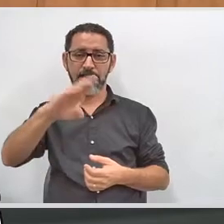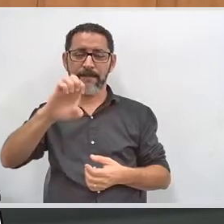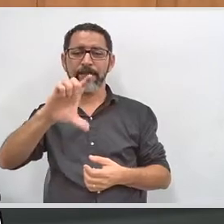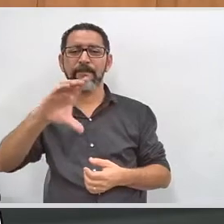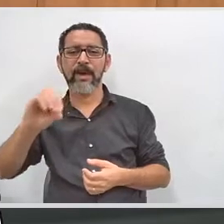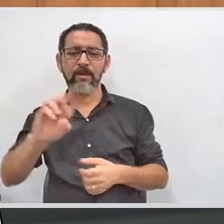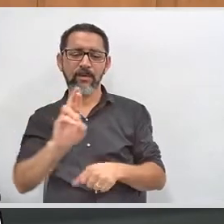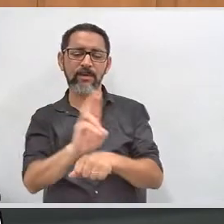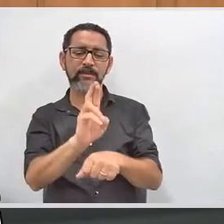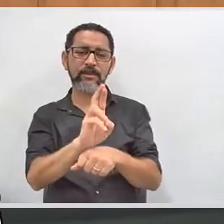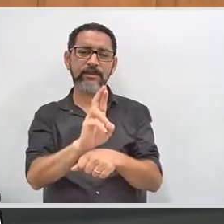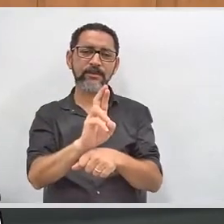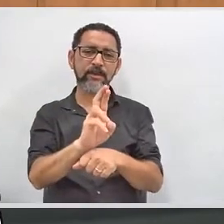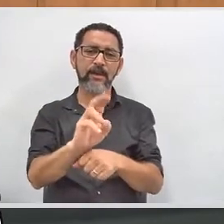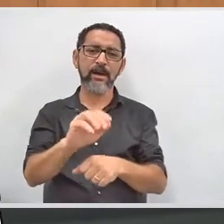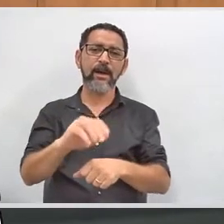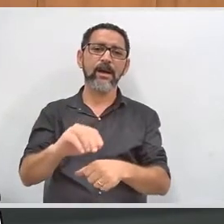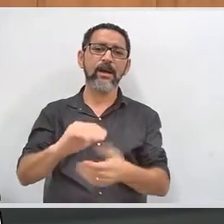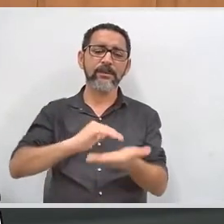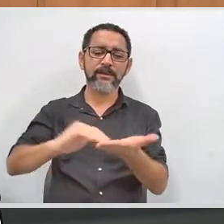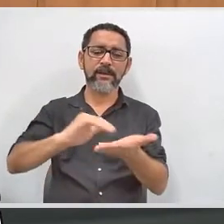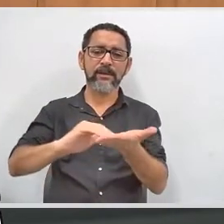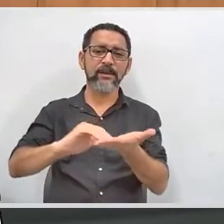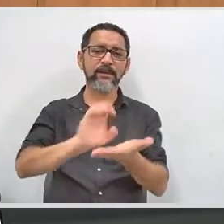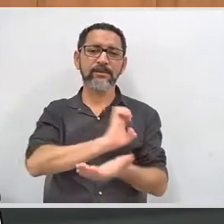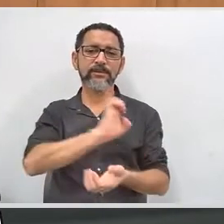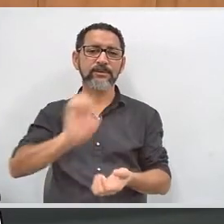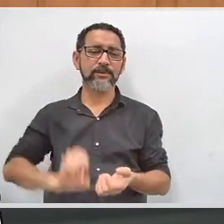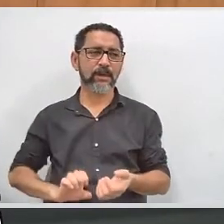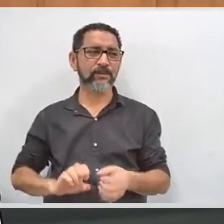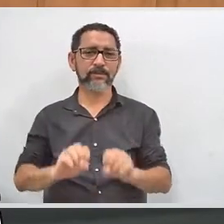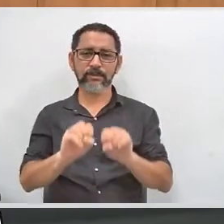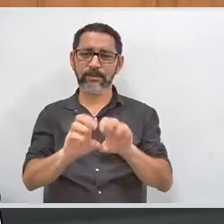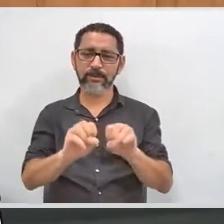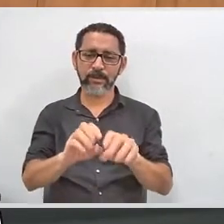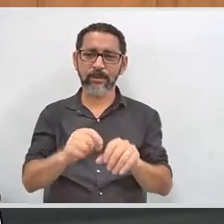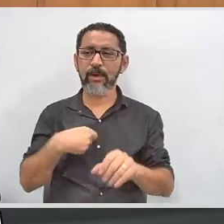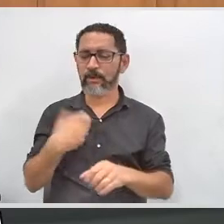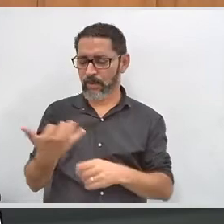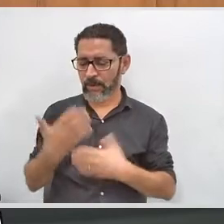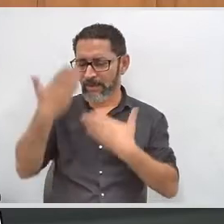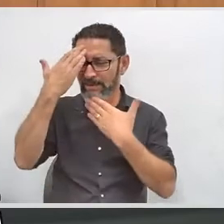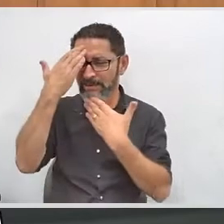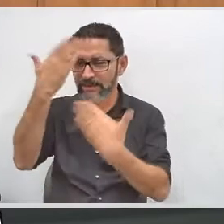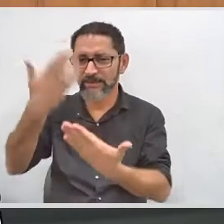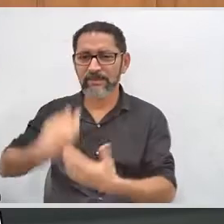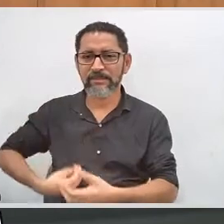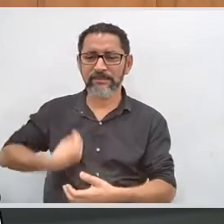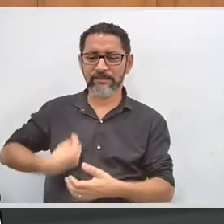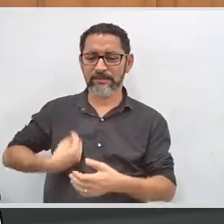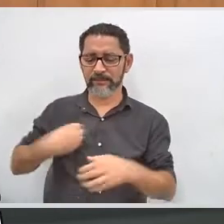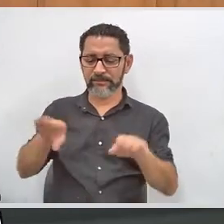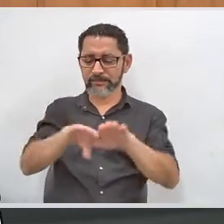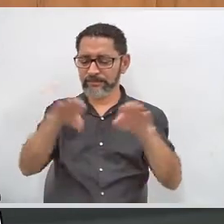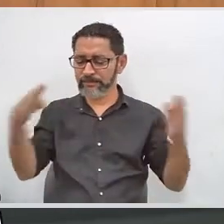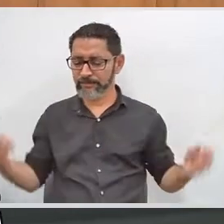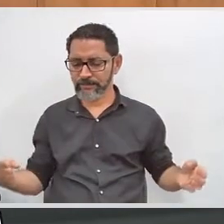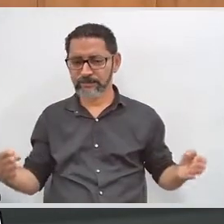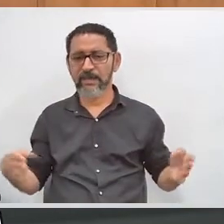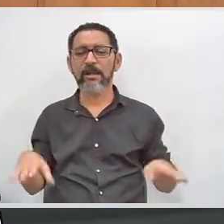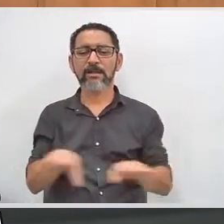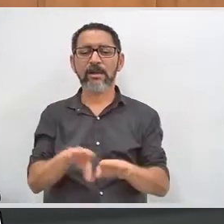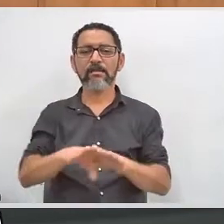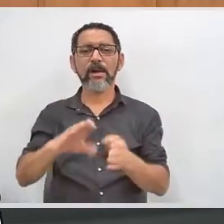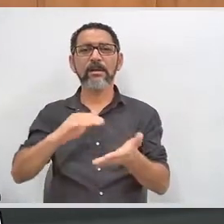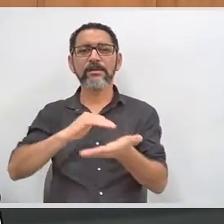aqui representando a Secretaria de Estado e Educação. Tenha todas. Eu só queria agradecer a participação de ter composto a mesa